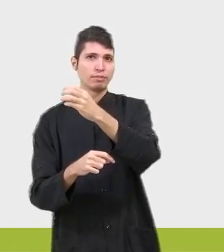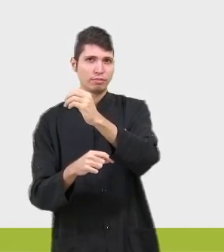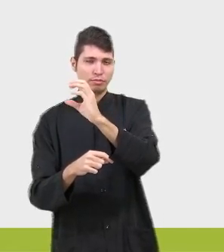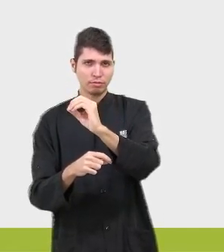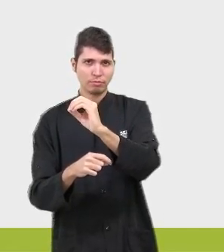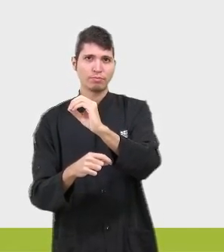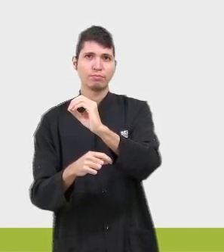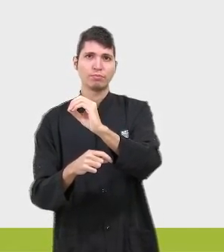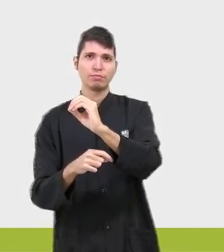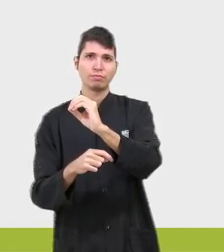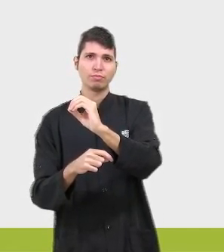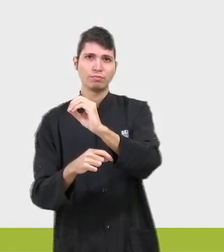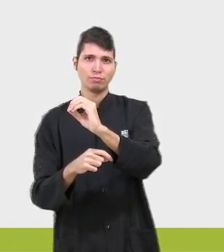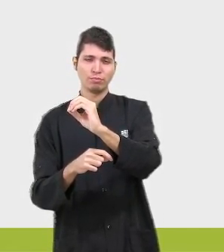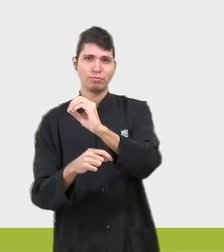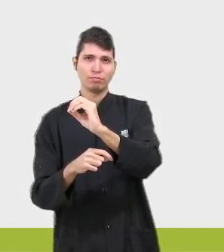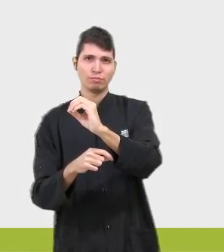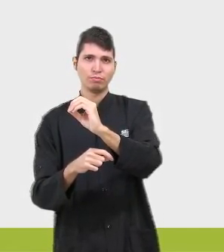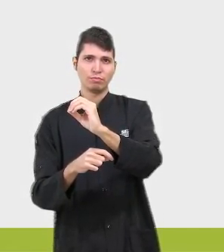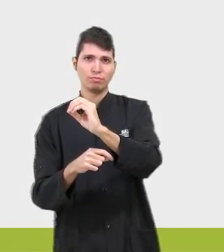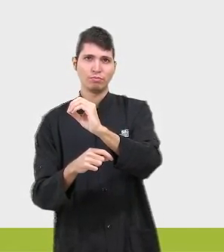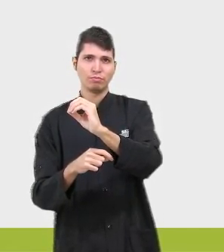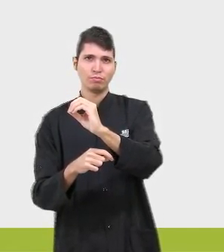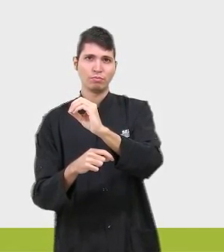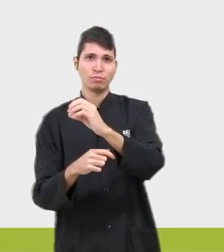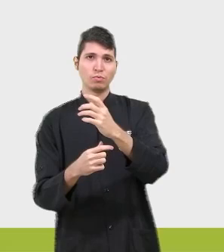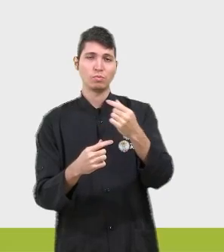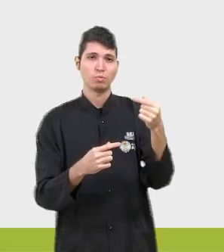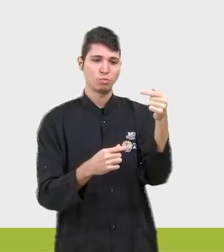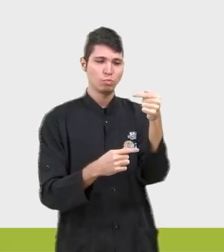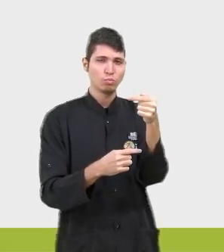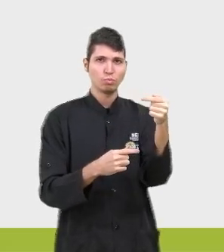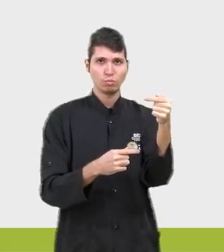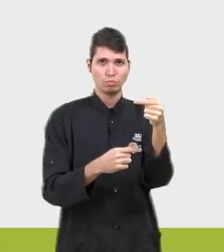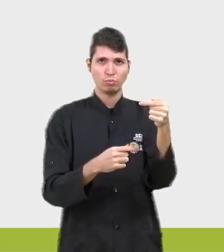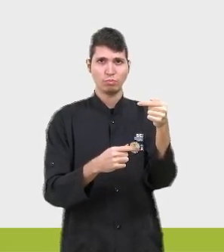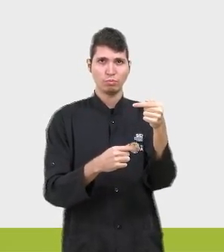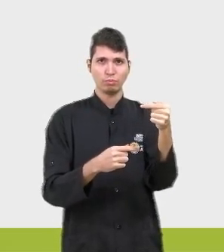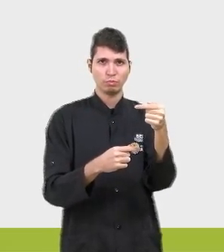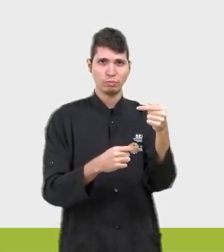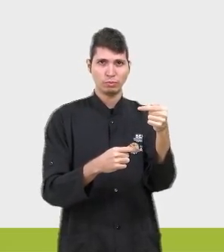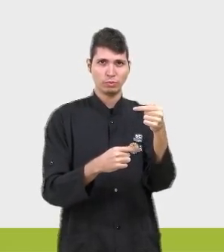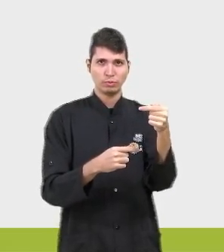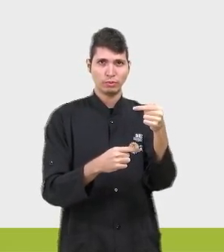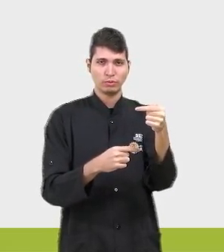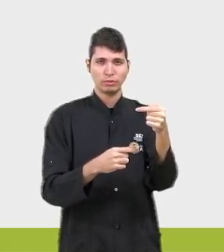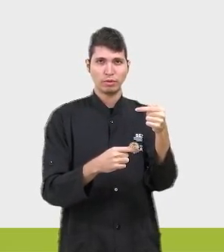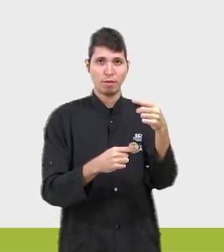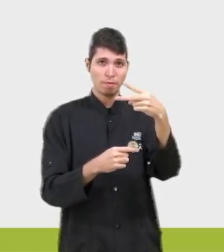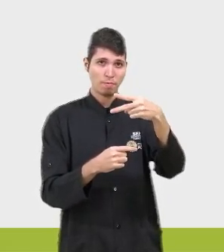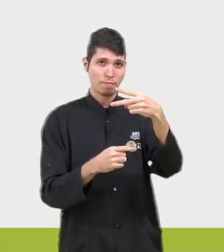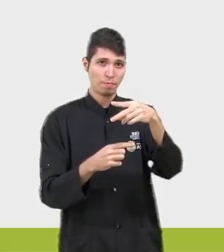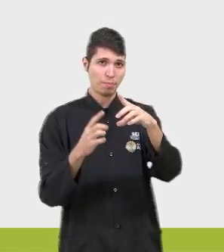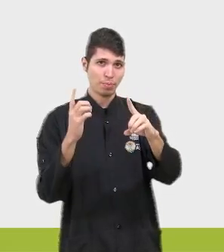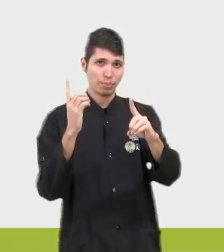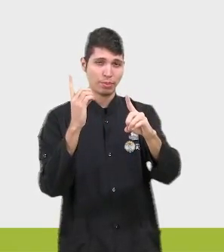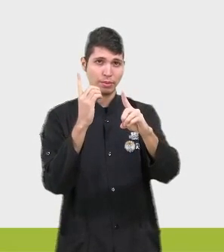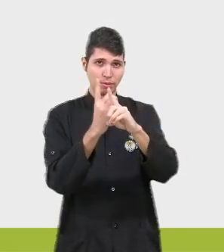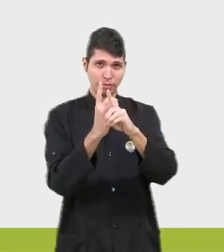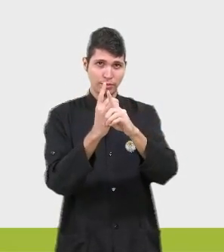vezes 10 vai dar 200, né? Subtrai aqui, ó. Esse é o valor procurado, gente. Olha aí, ó. A área